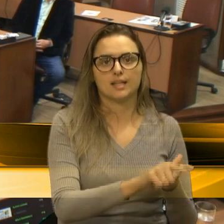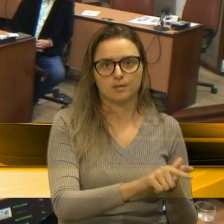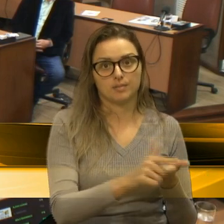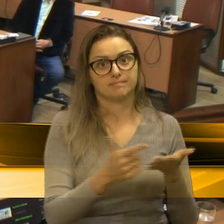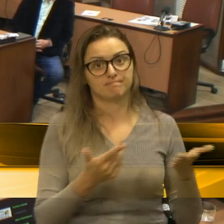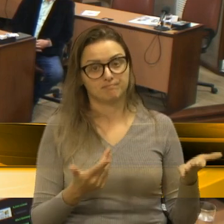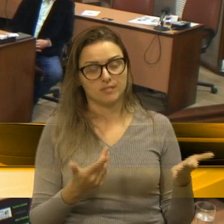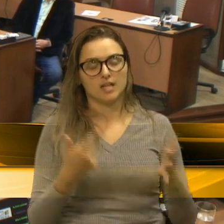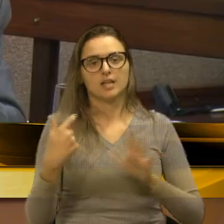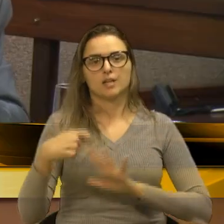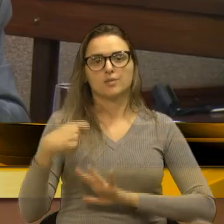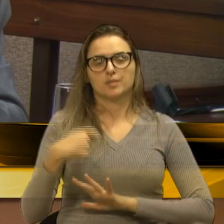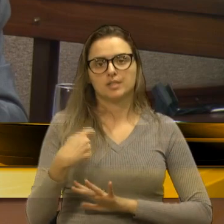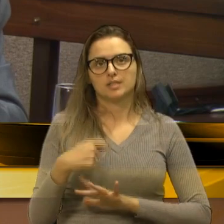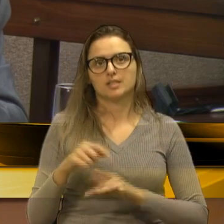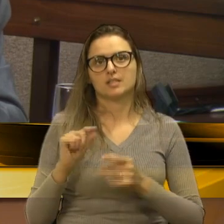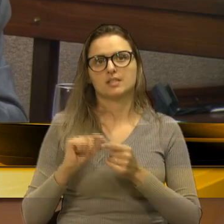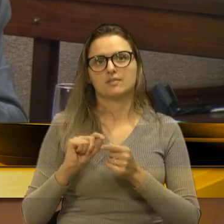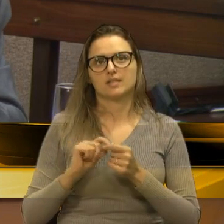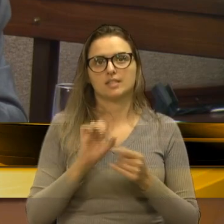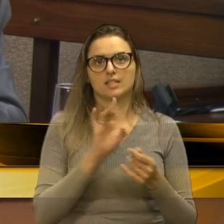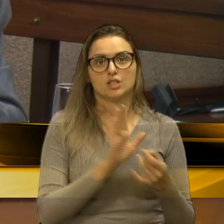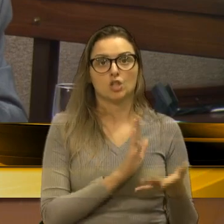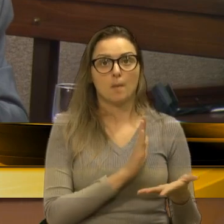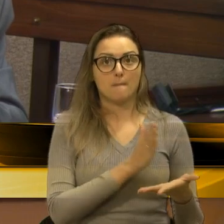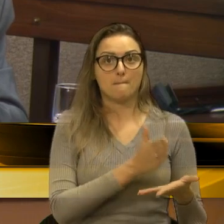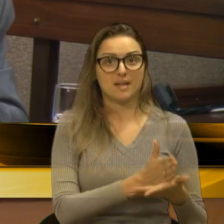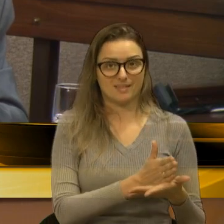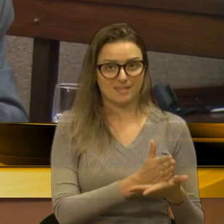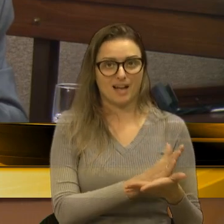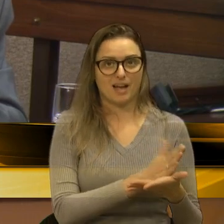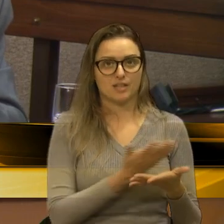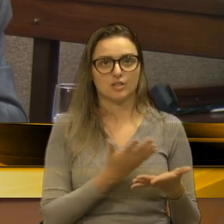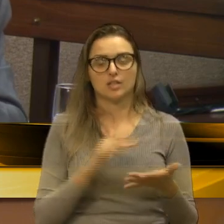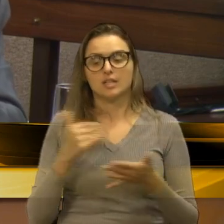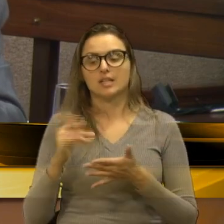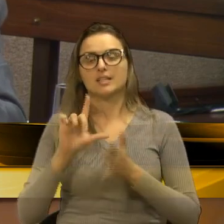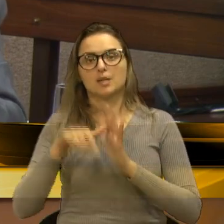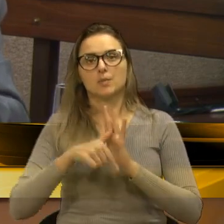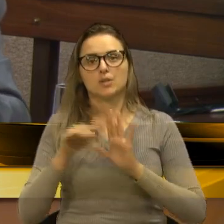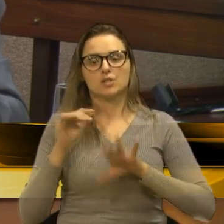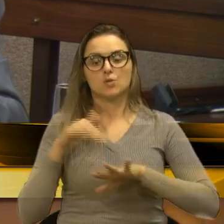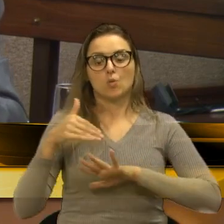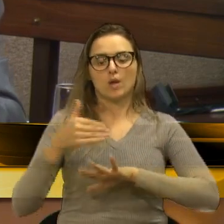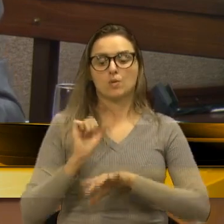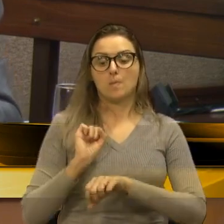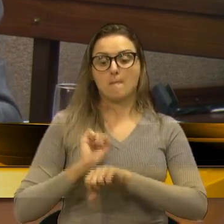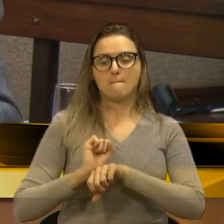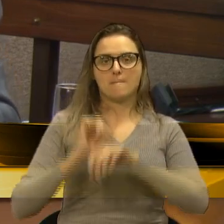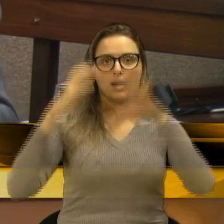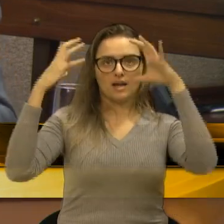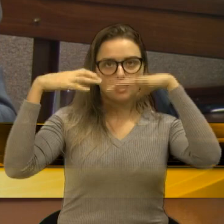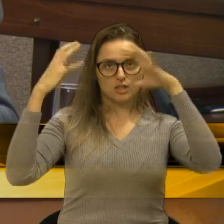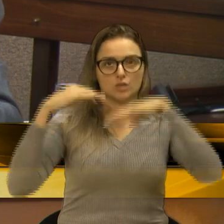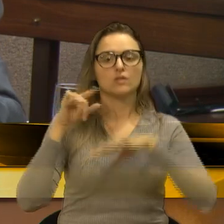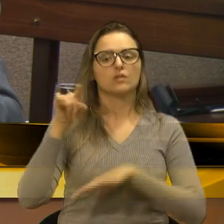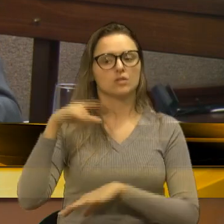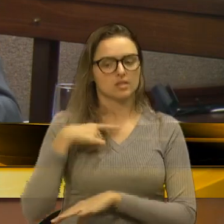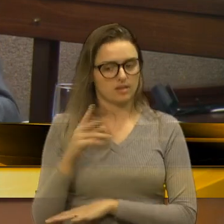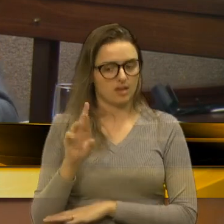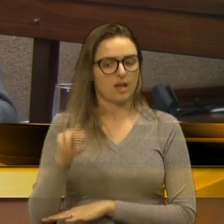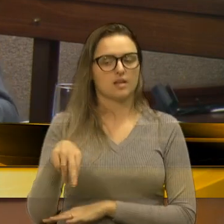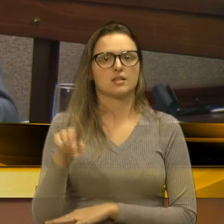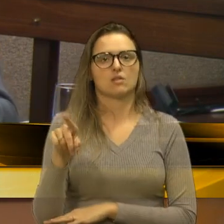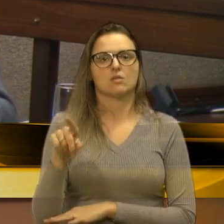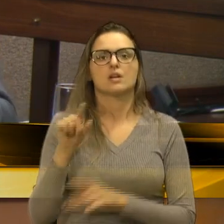tenha que se fazer realmente uma meia-sola, e depois, quando firmar o tempo, aí sim, e aí a excelência tem toda a razão, que